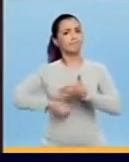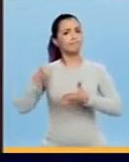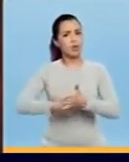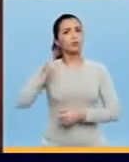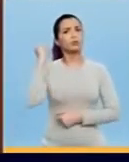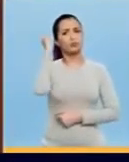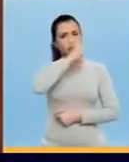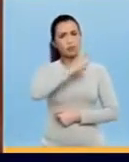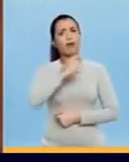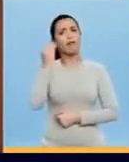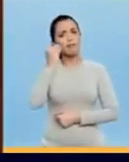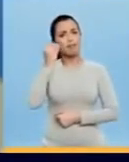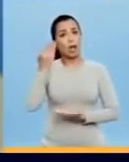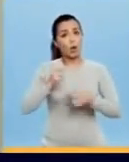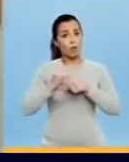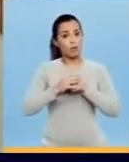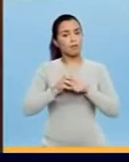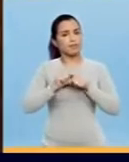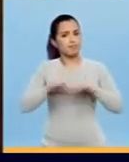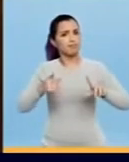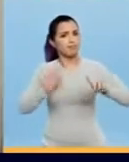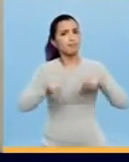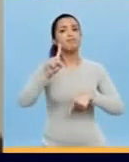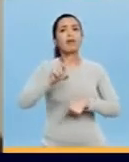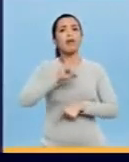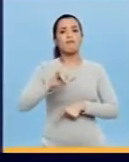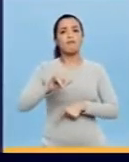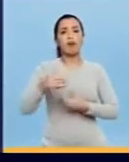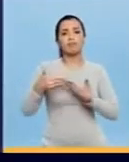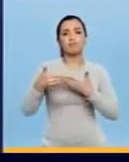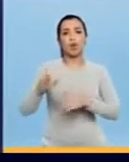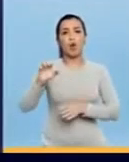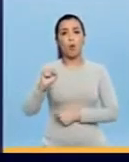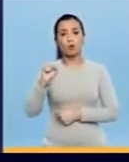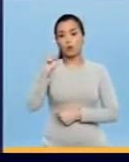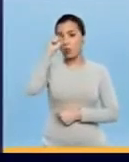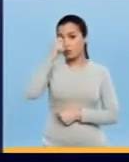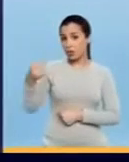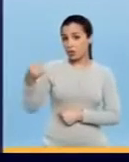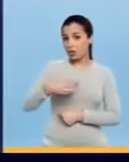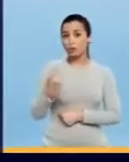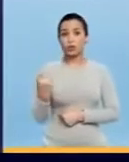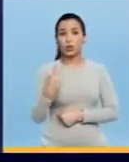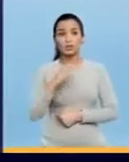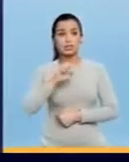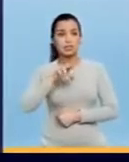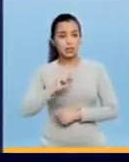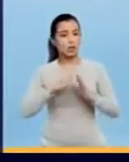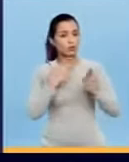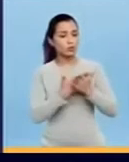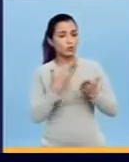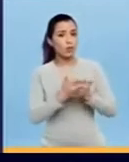Enfrentei muitas dificuldades Estamos combatendo a pandemia Nós vamos entregar oito novos hospitais Doze novos